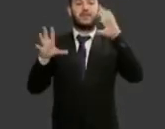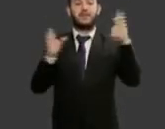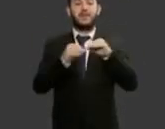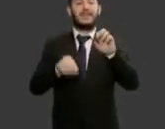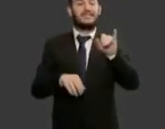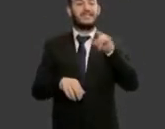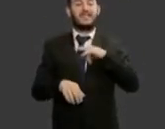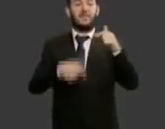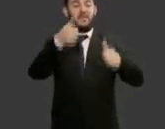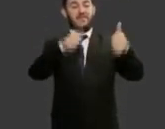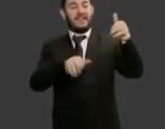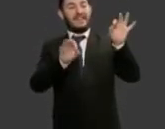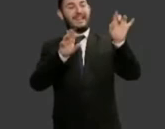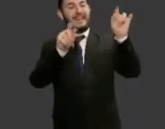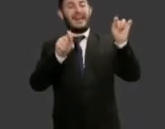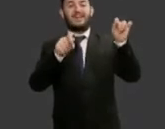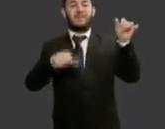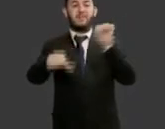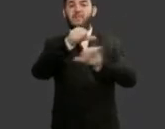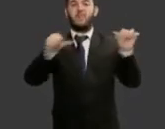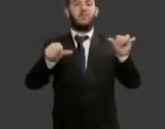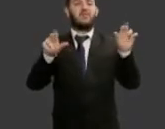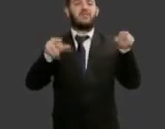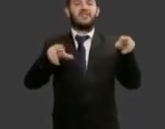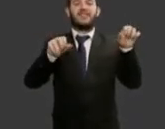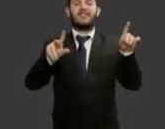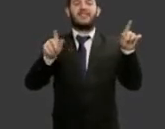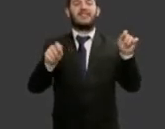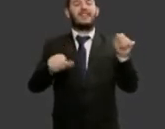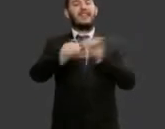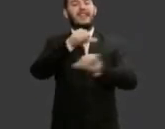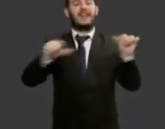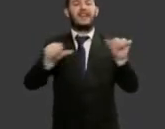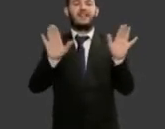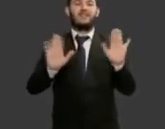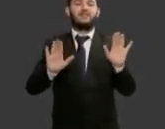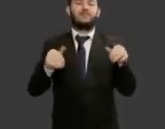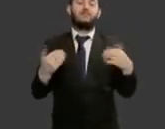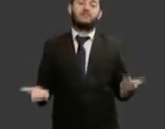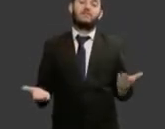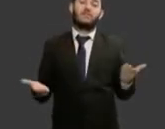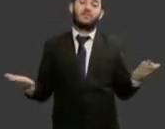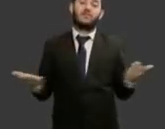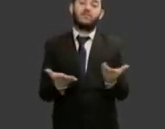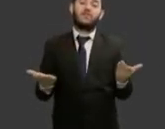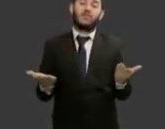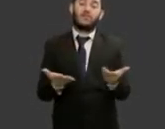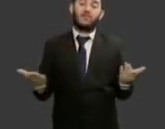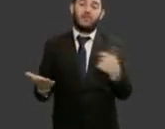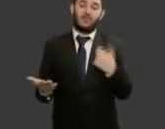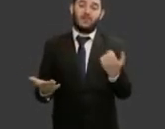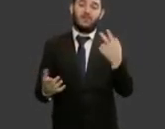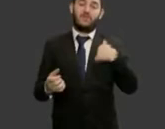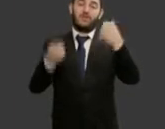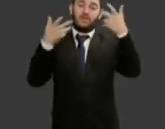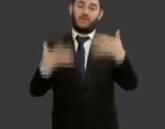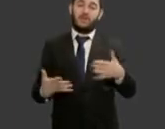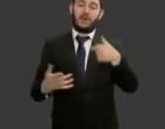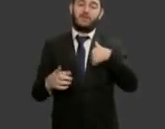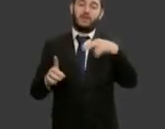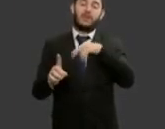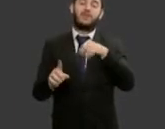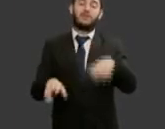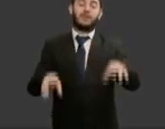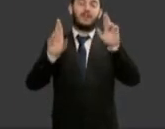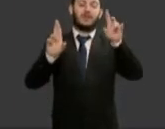se muda e a partir do momento que a gente traz números qual é a minha expectativa é que o conhecimento acerca dos números